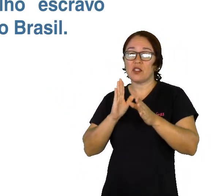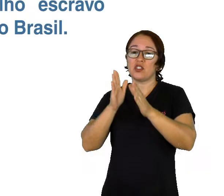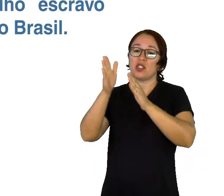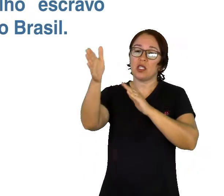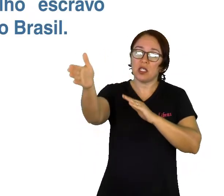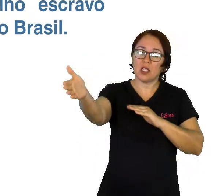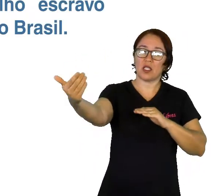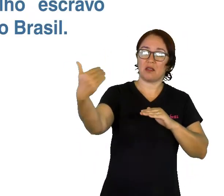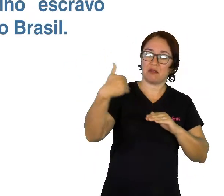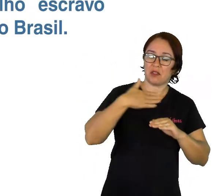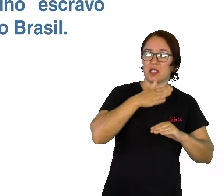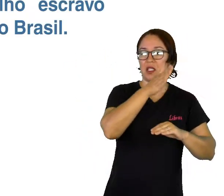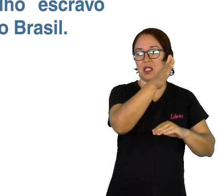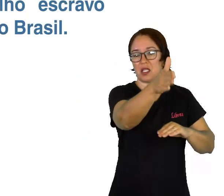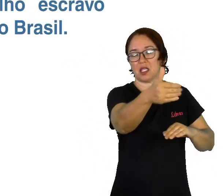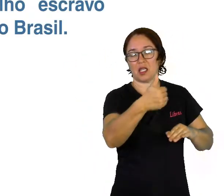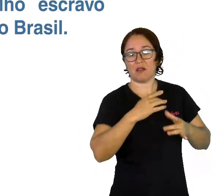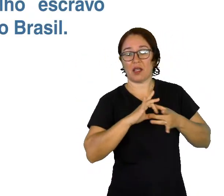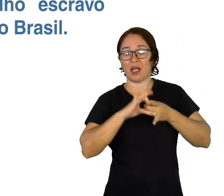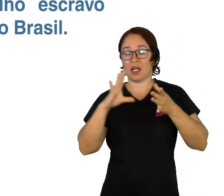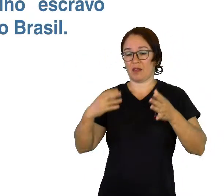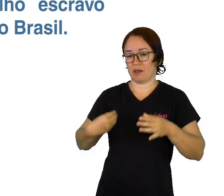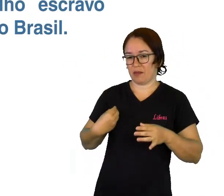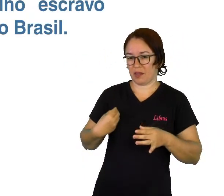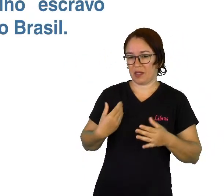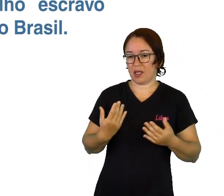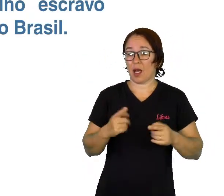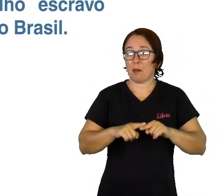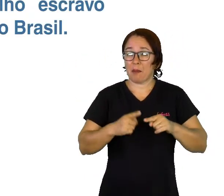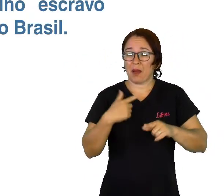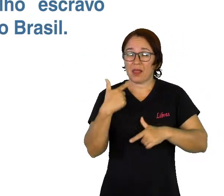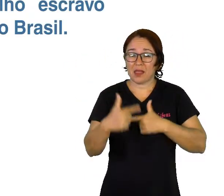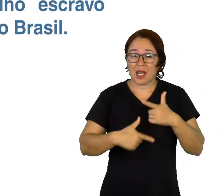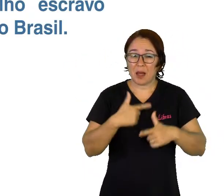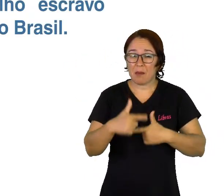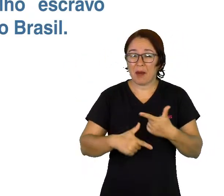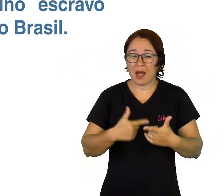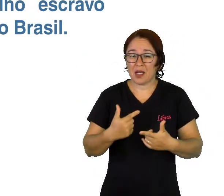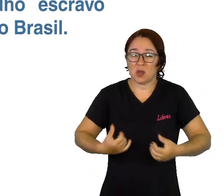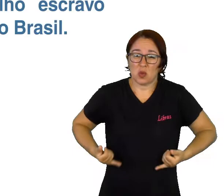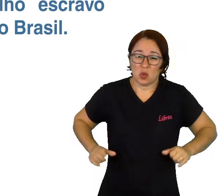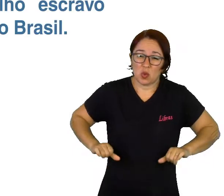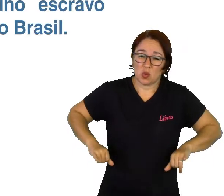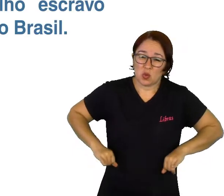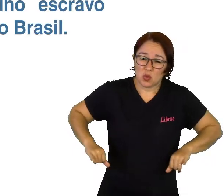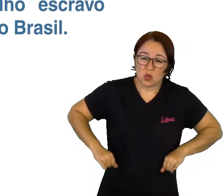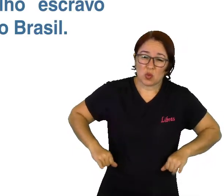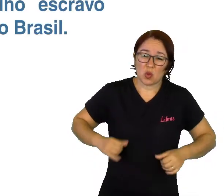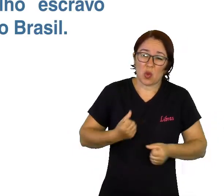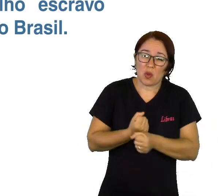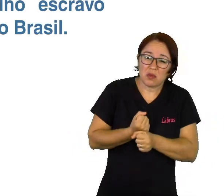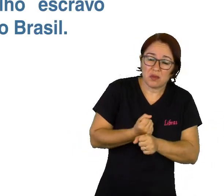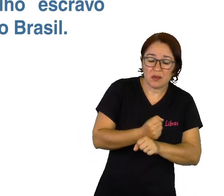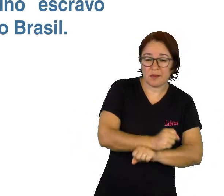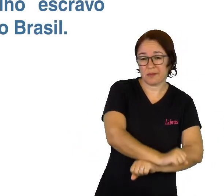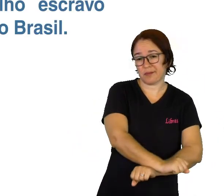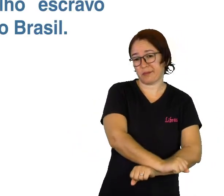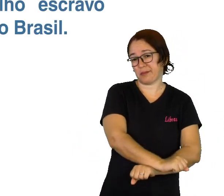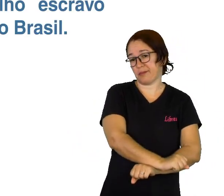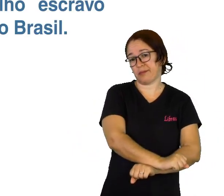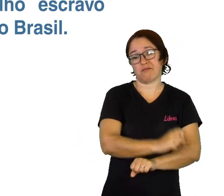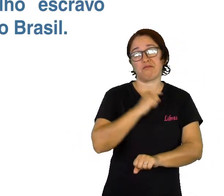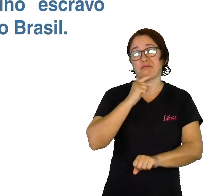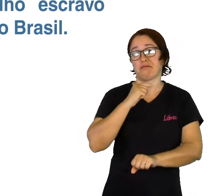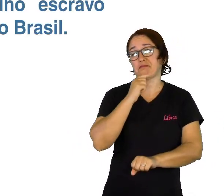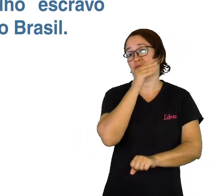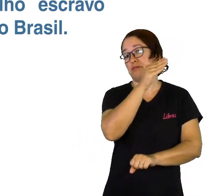tira esse direito do ser humano. Então, por isso, que é uma violação. O que é violação? É